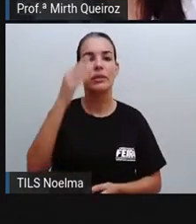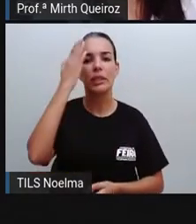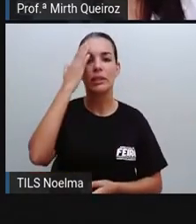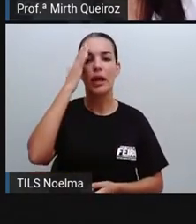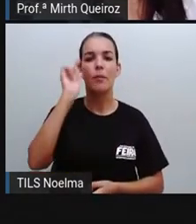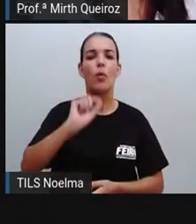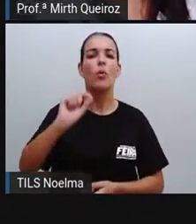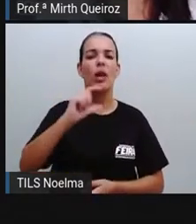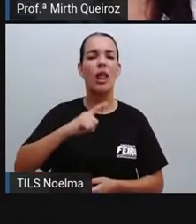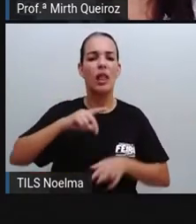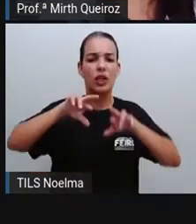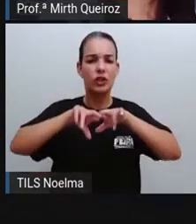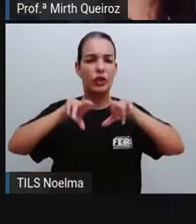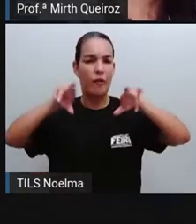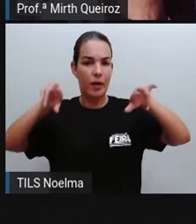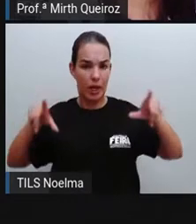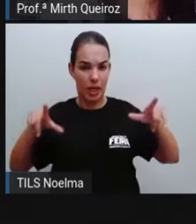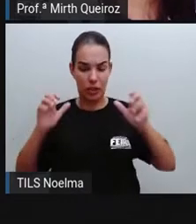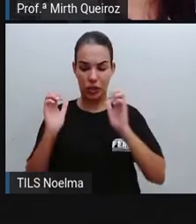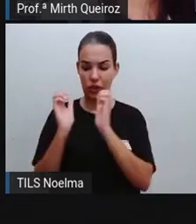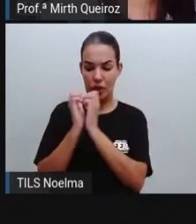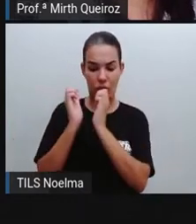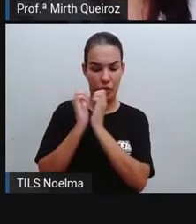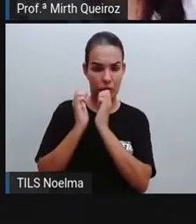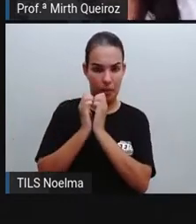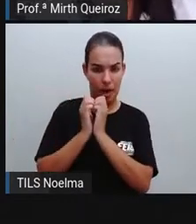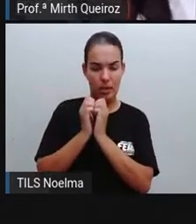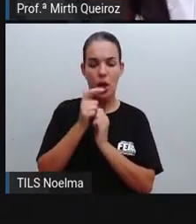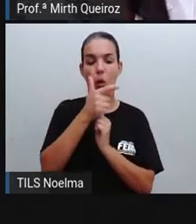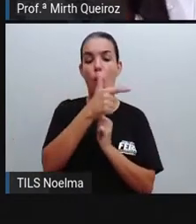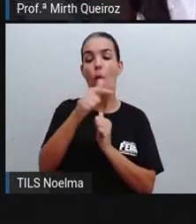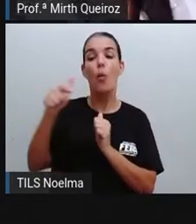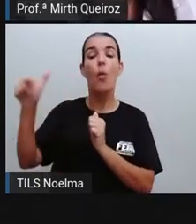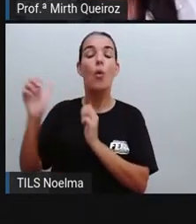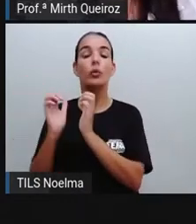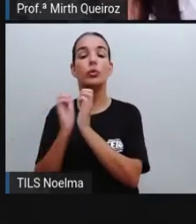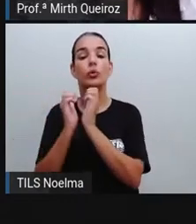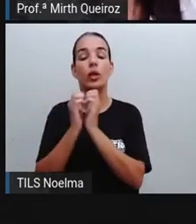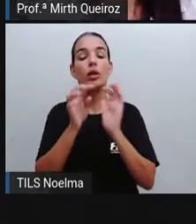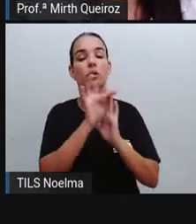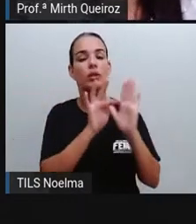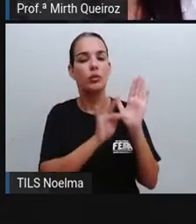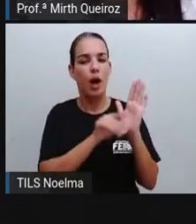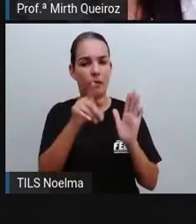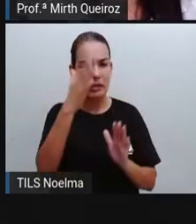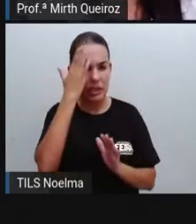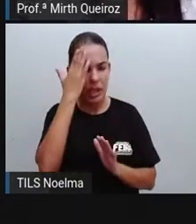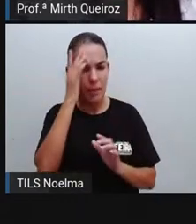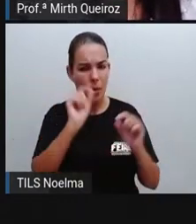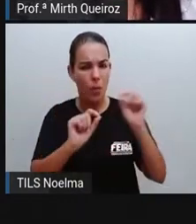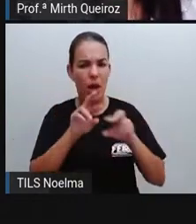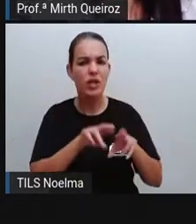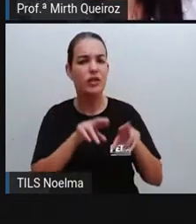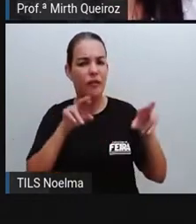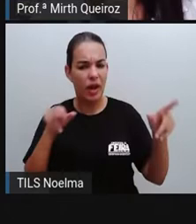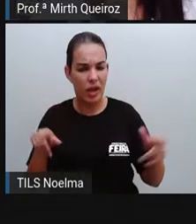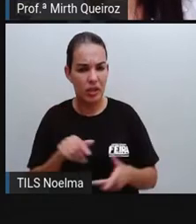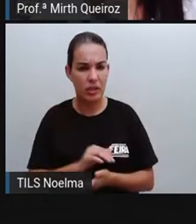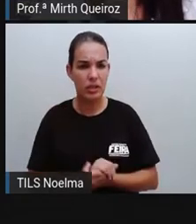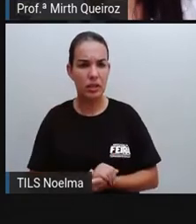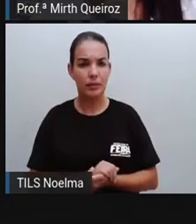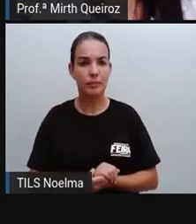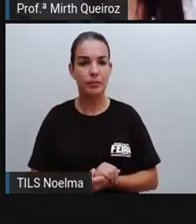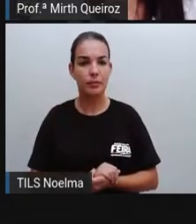entre esse gênero textual e os demais gêneros textuais? Você sabe o tem de